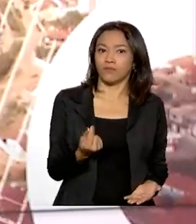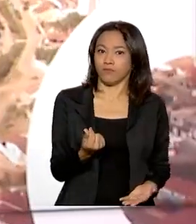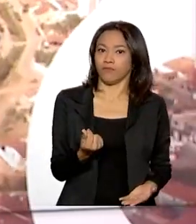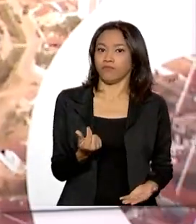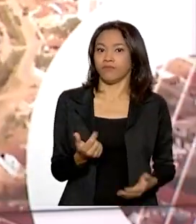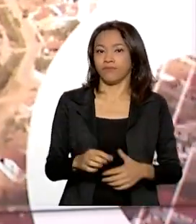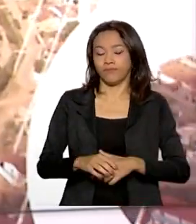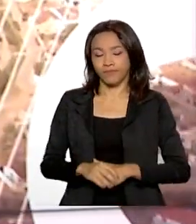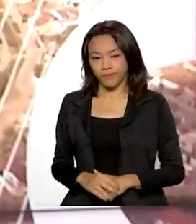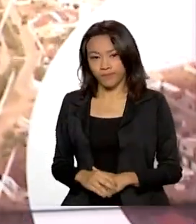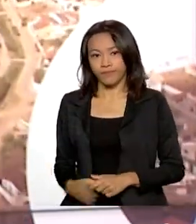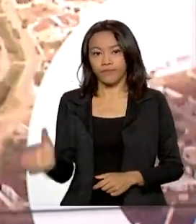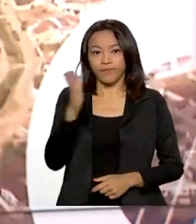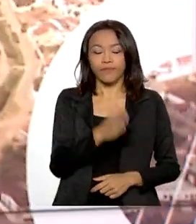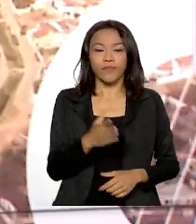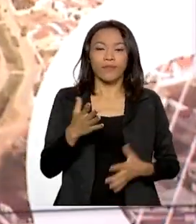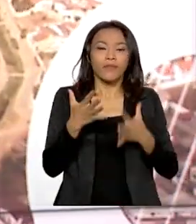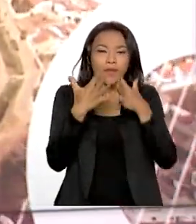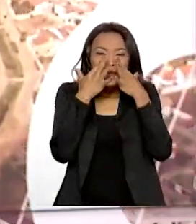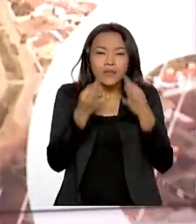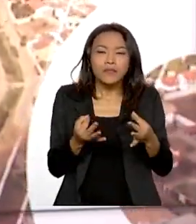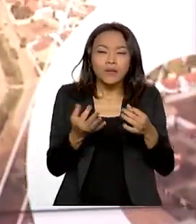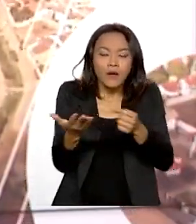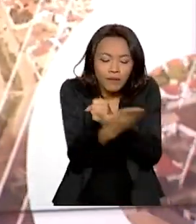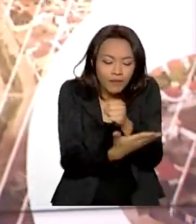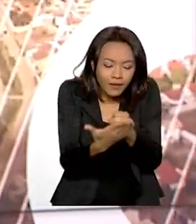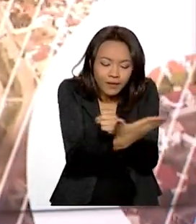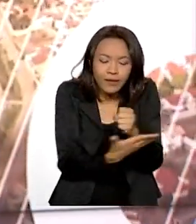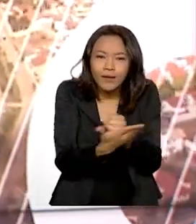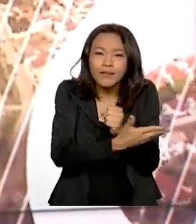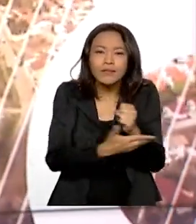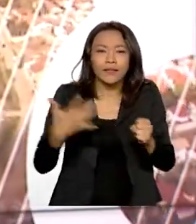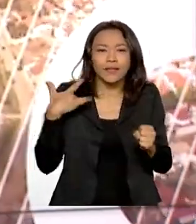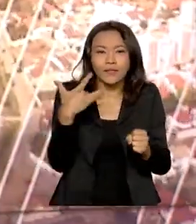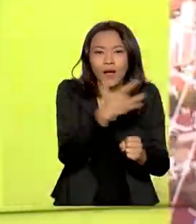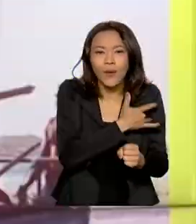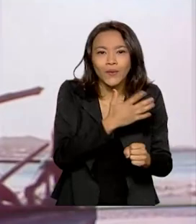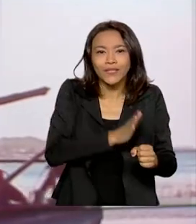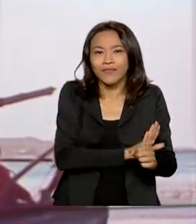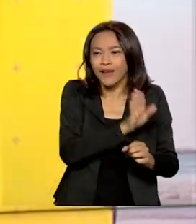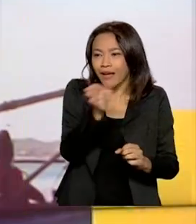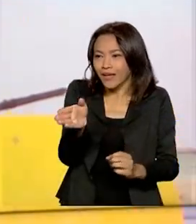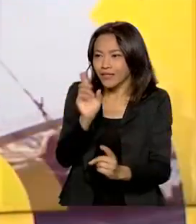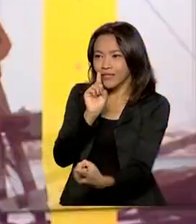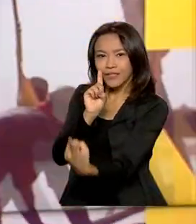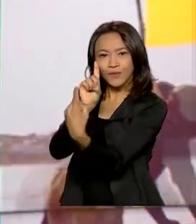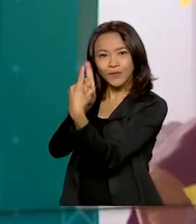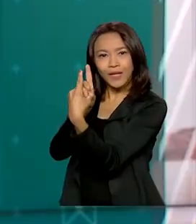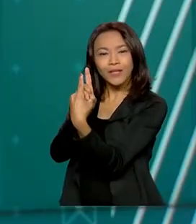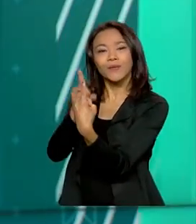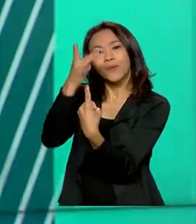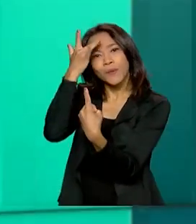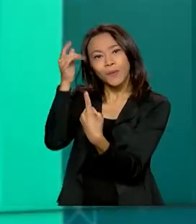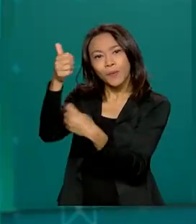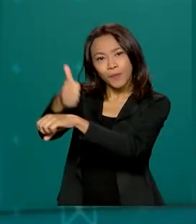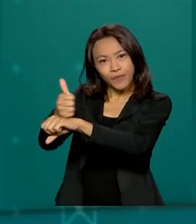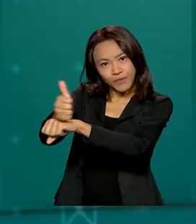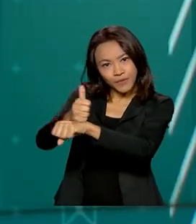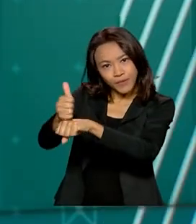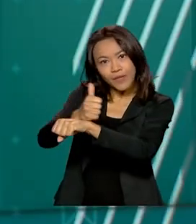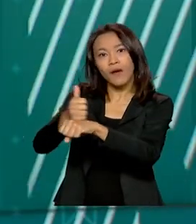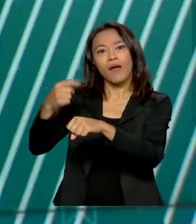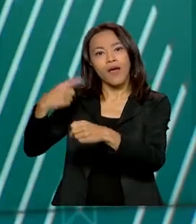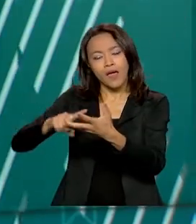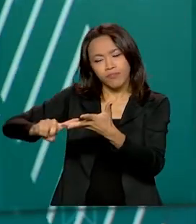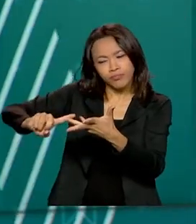A atenção básica de saúde é aquele primeiro contato do paciente com um agente de saúde. Geralmente é um atendimento mais